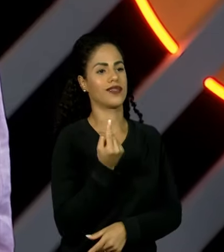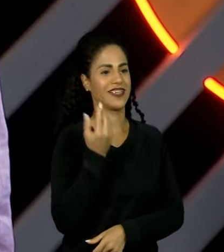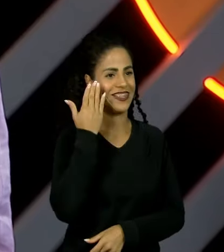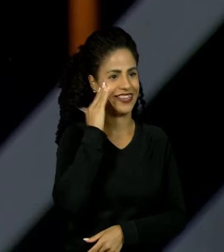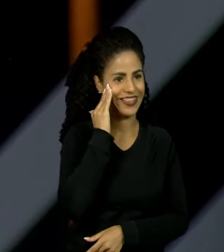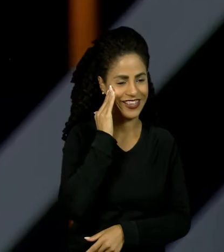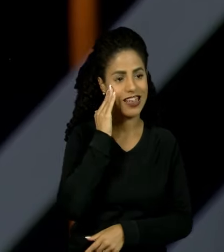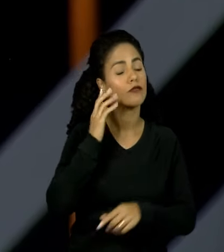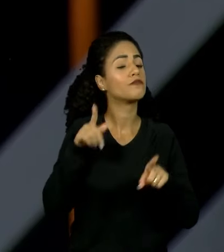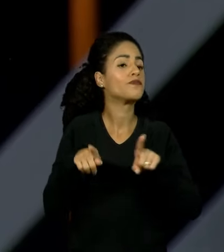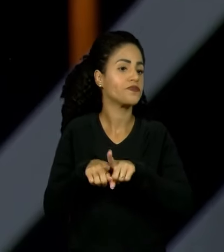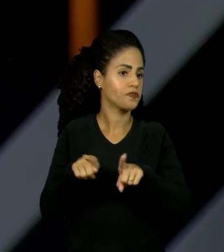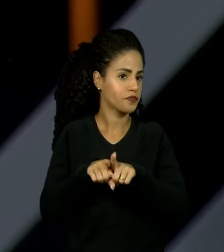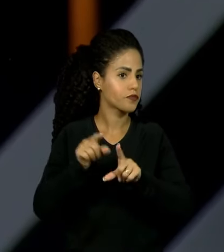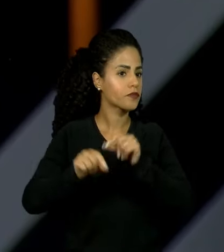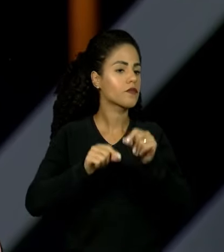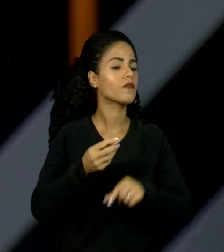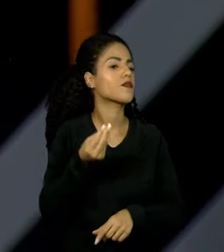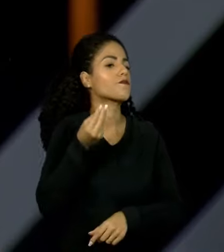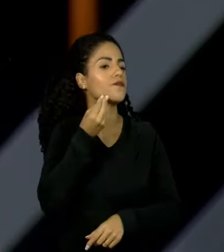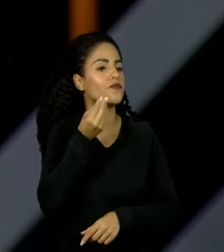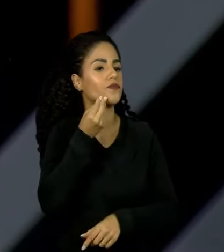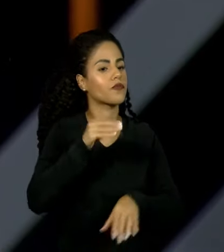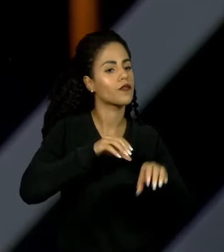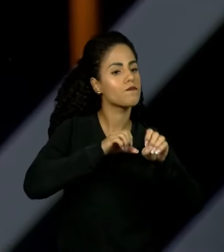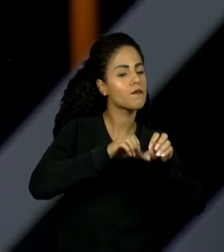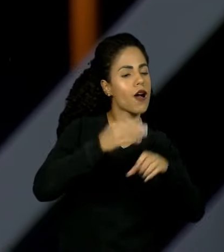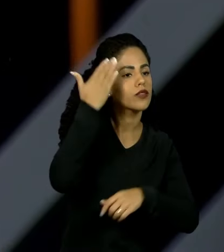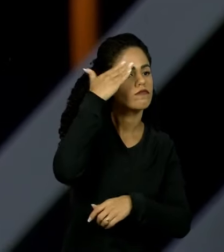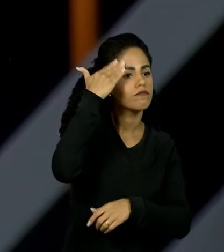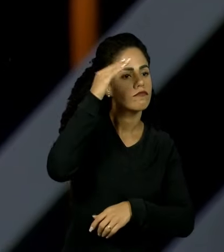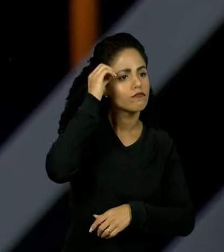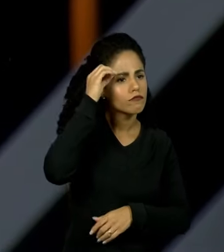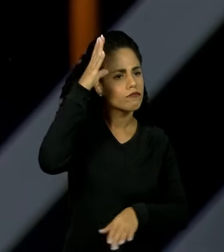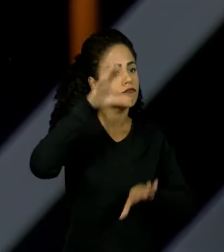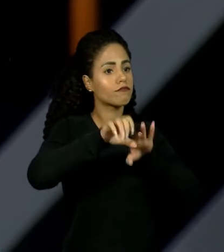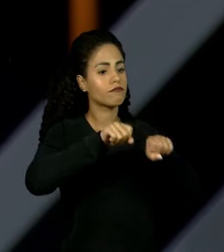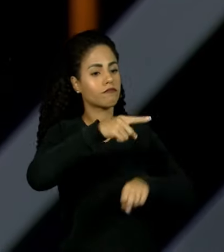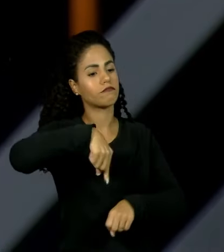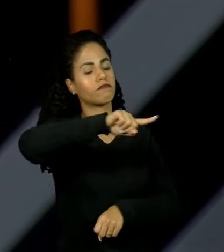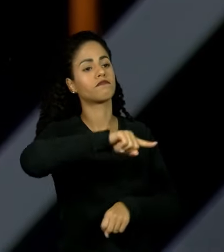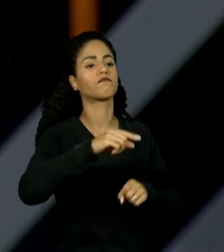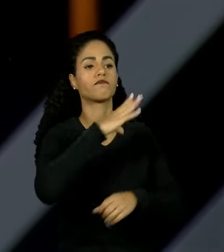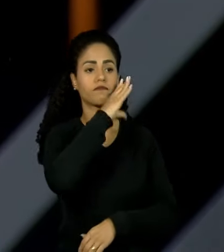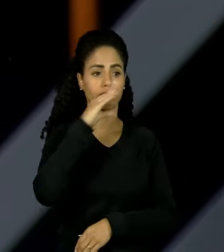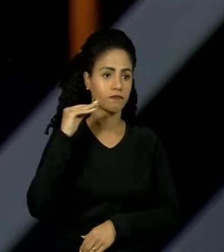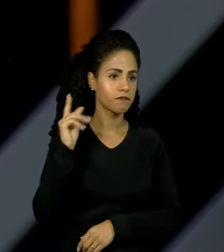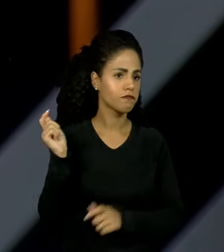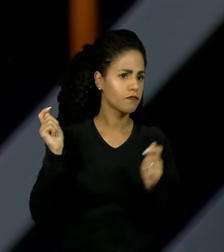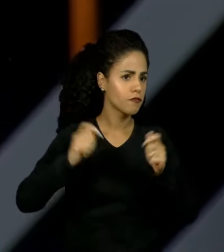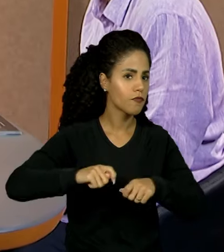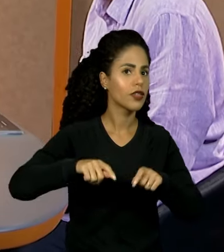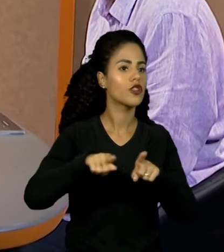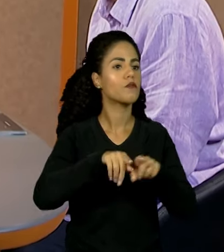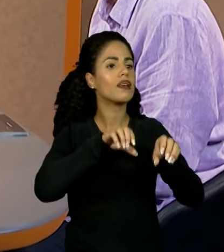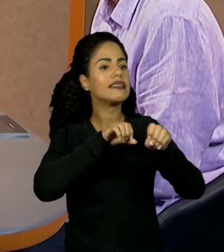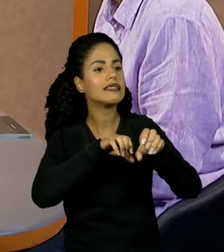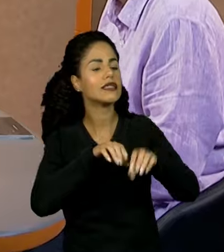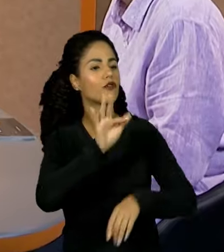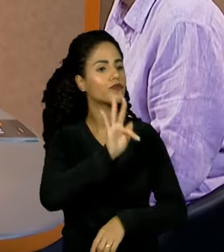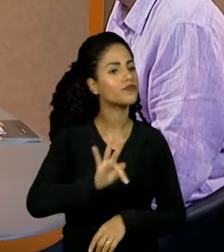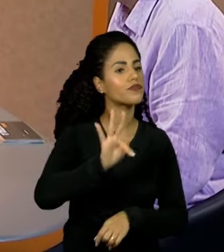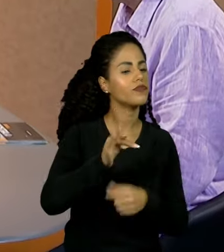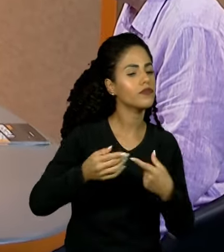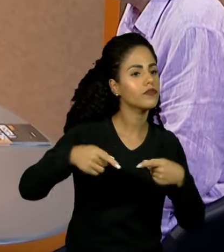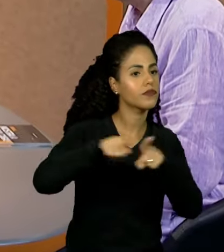aumentar tanto quanto possível o grau educacional desses adolescentes, inclusive com o ensino universitário. A gente tem parceria